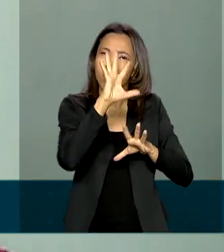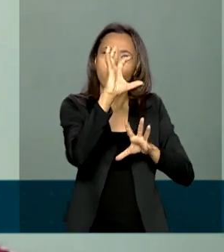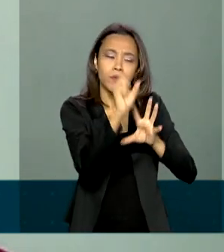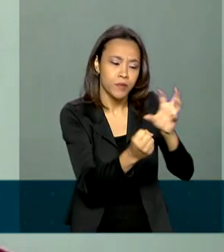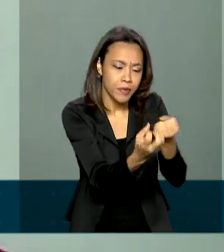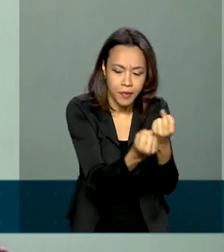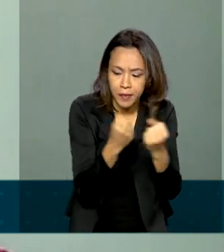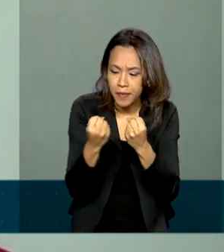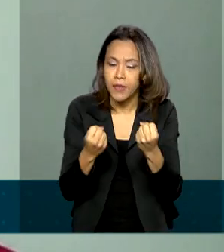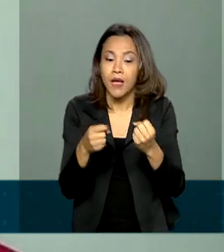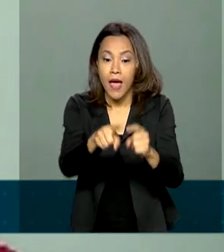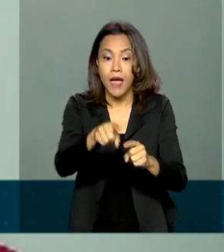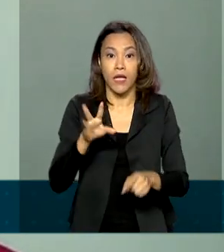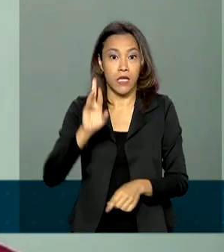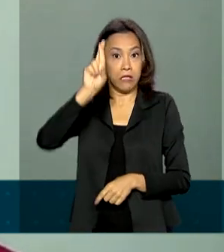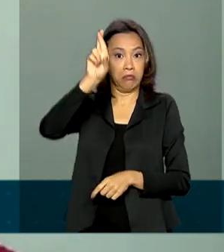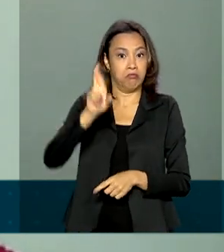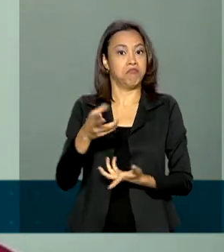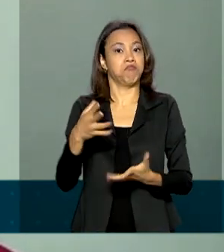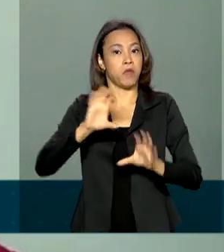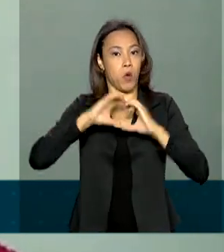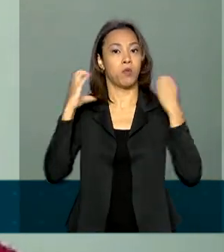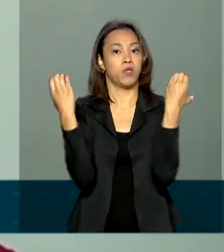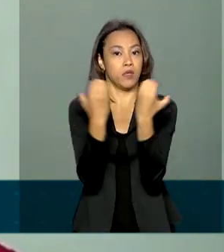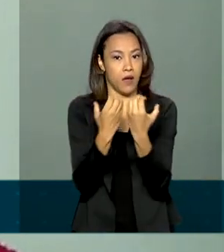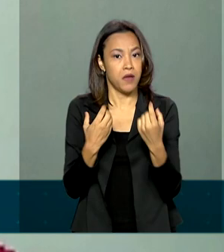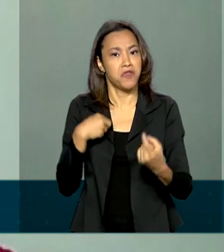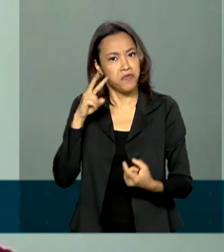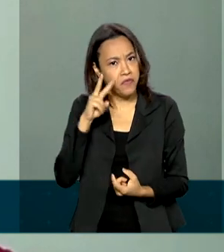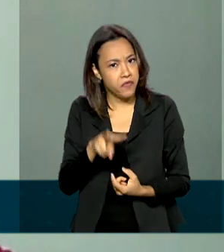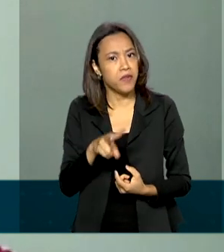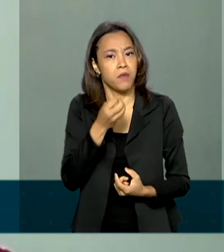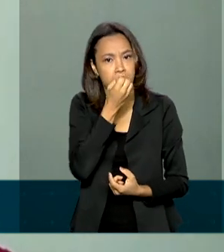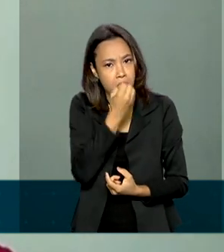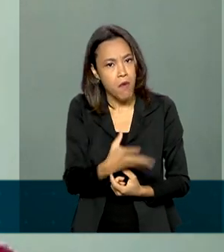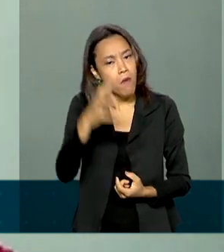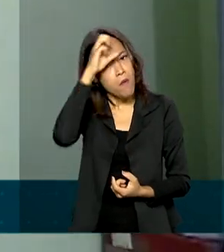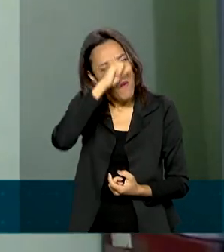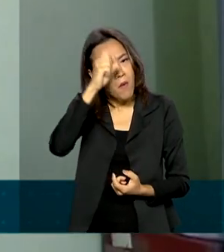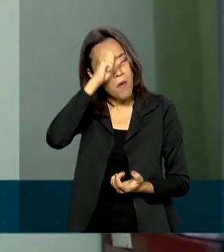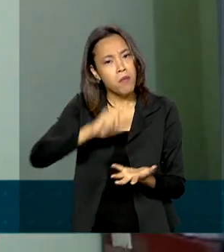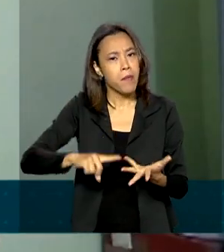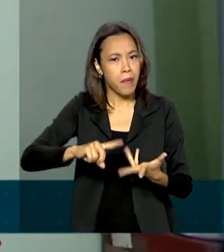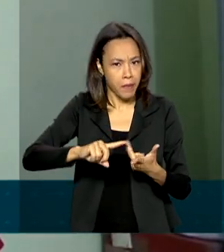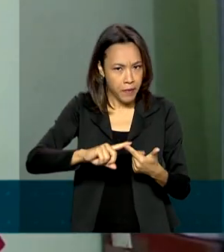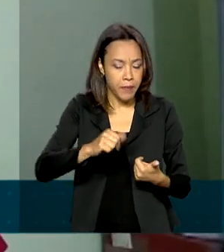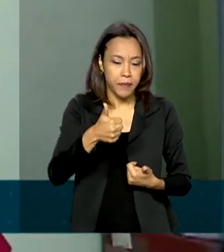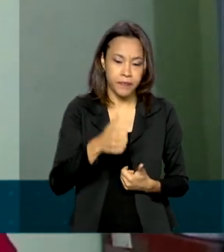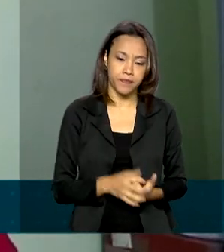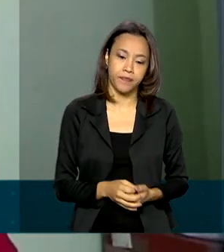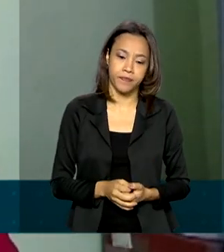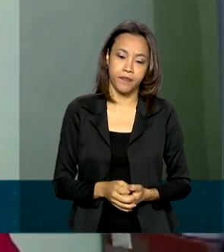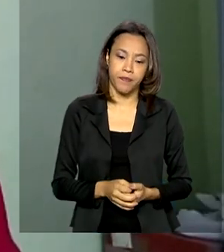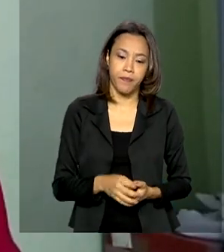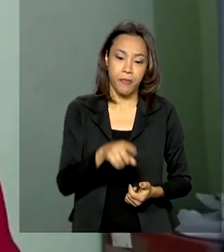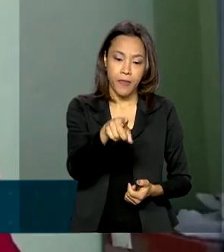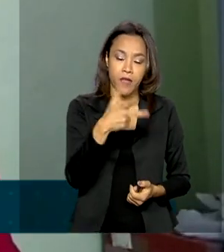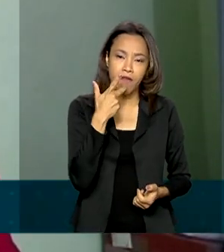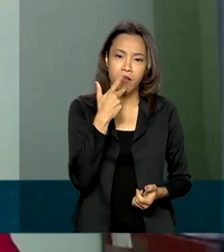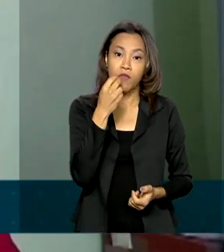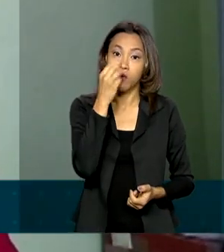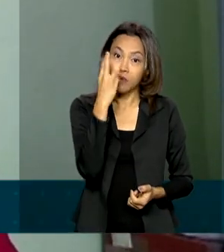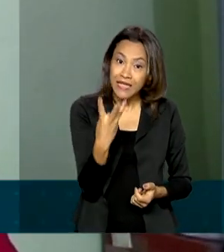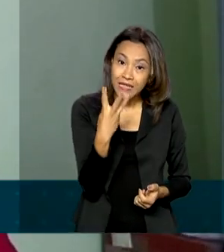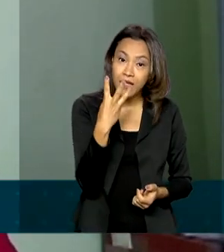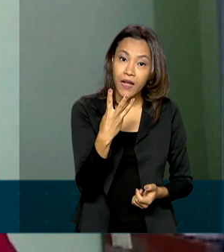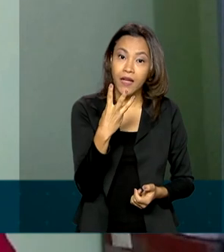Como líder comunitária, vê muitas vantagens nesse aprendizado. Foram três módulos